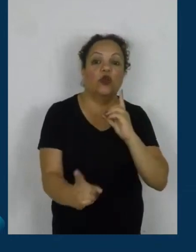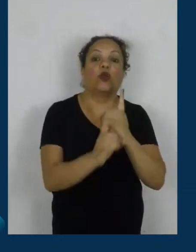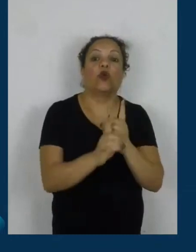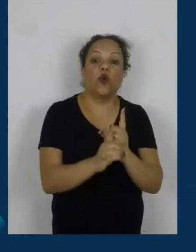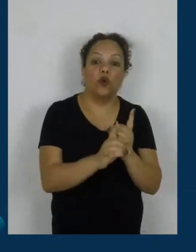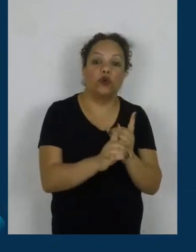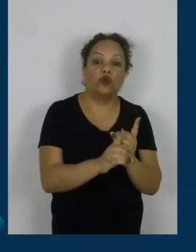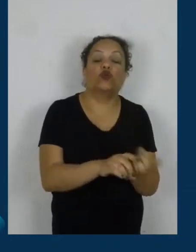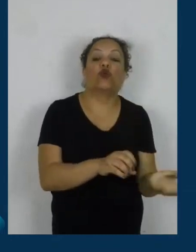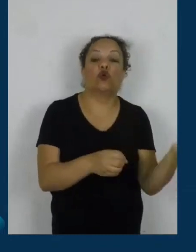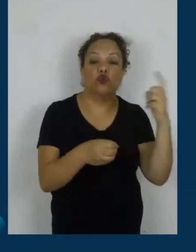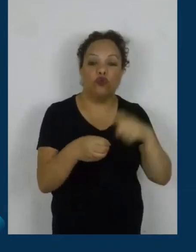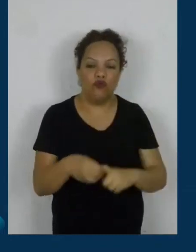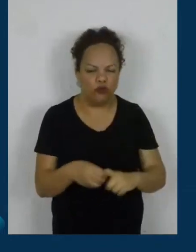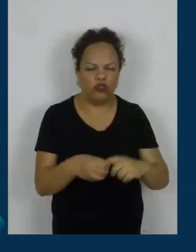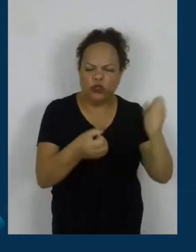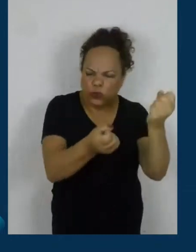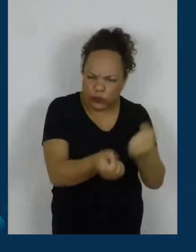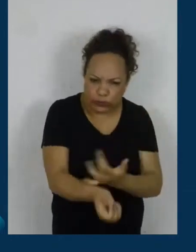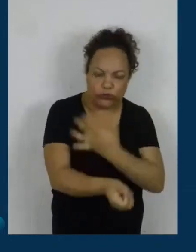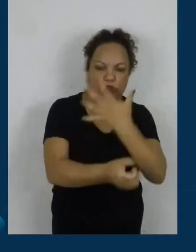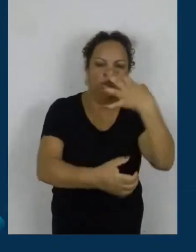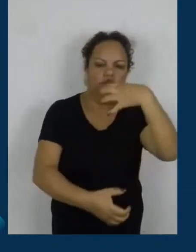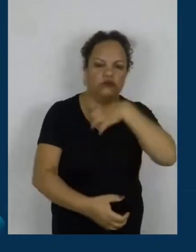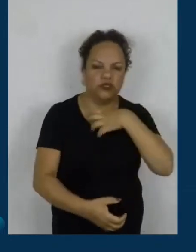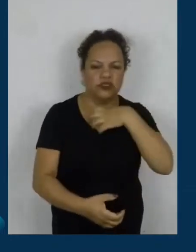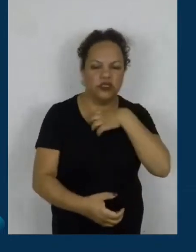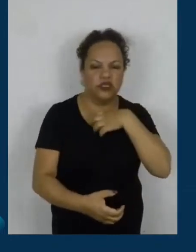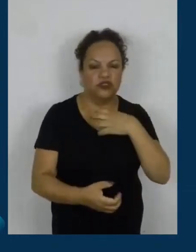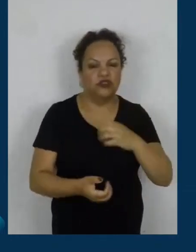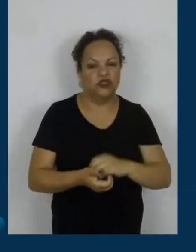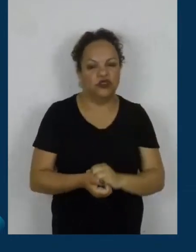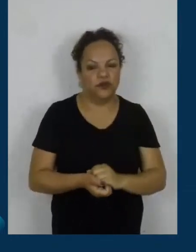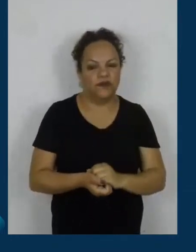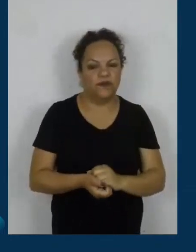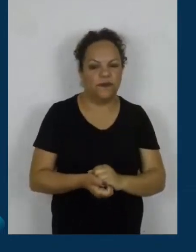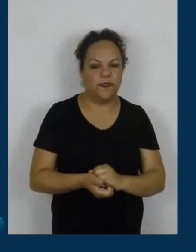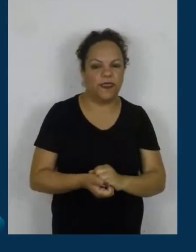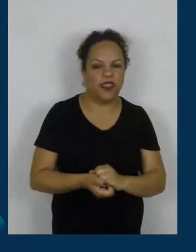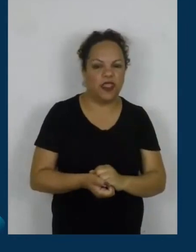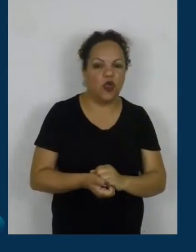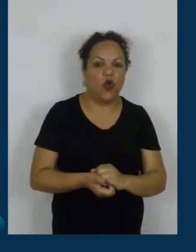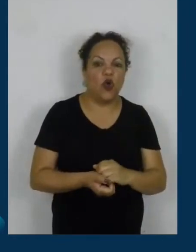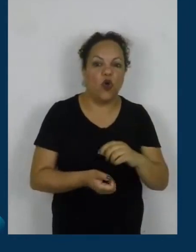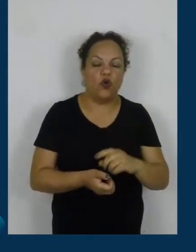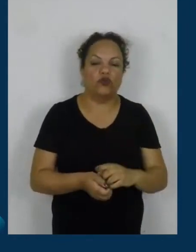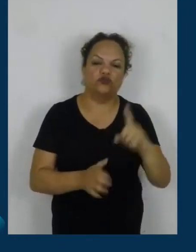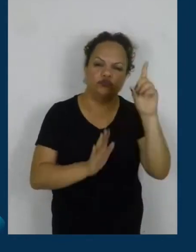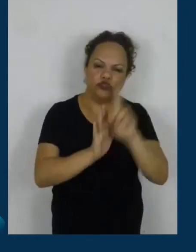energizado. E, como disse o Denis no primeiro dia, recuperando aí o direito de sonhar. Muito obrigado.